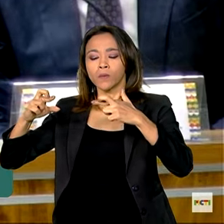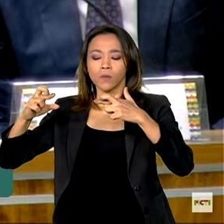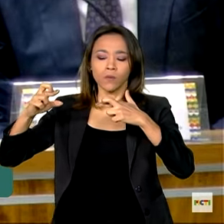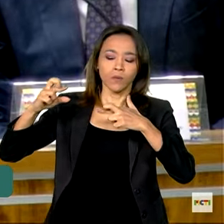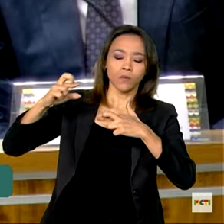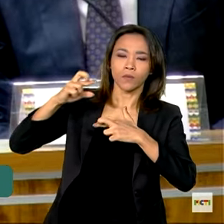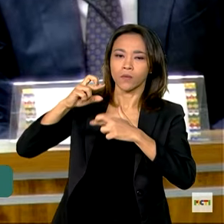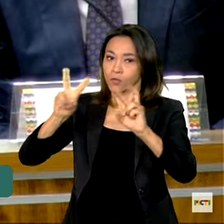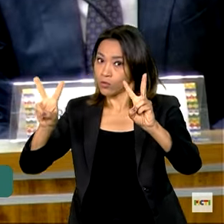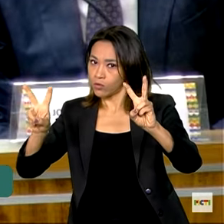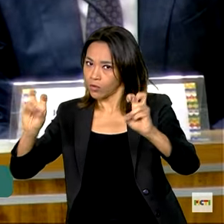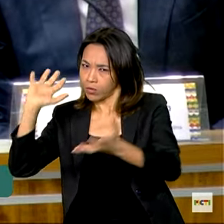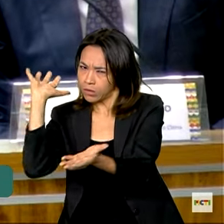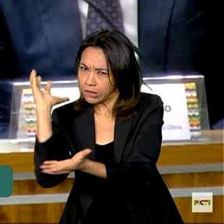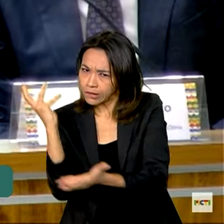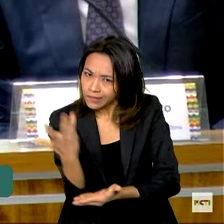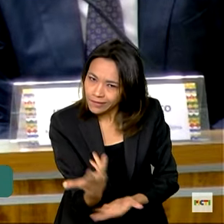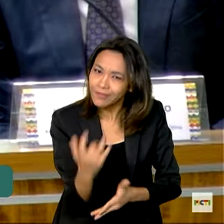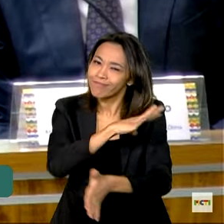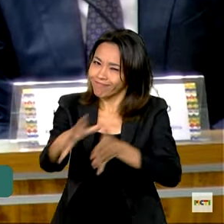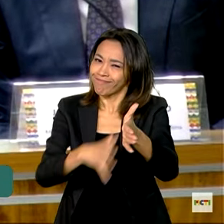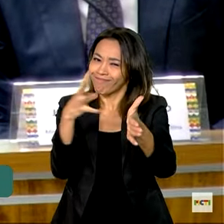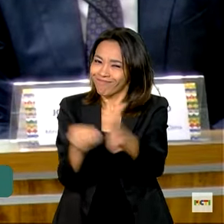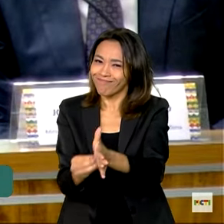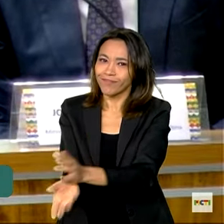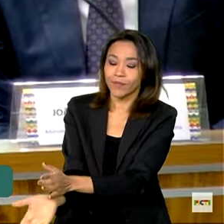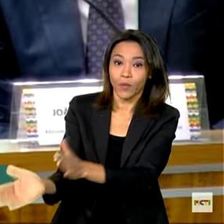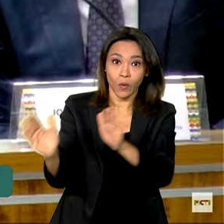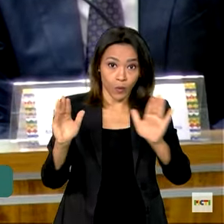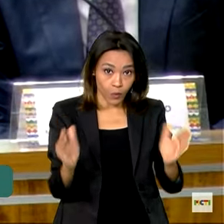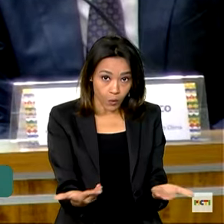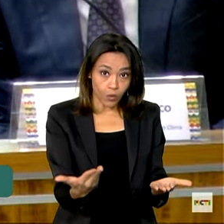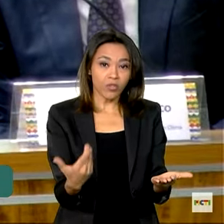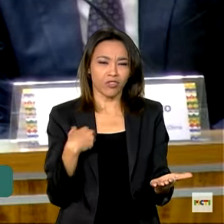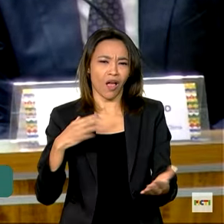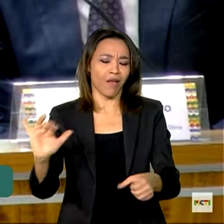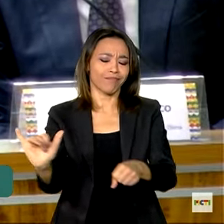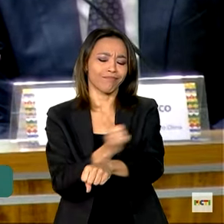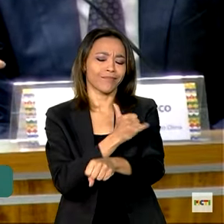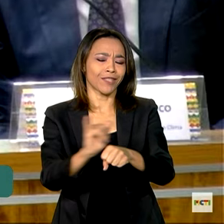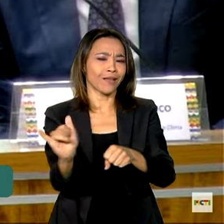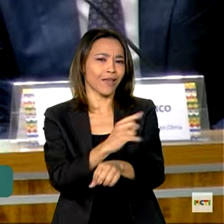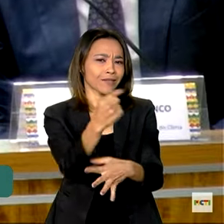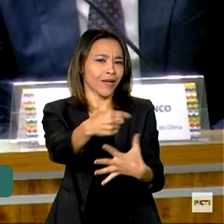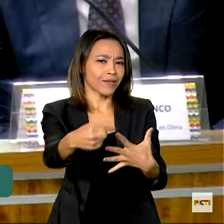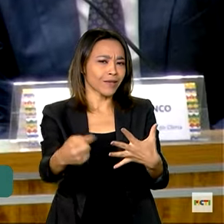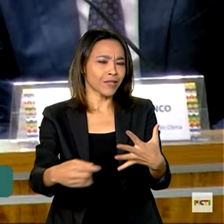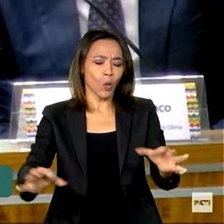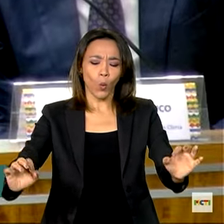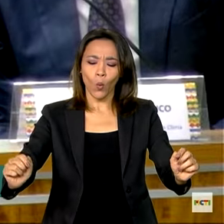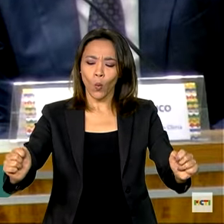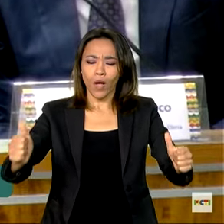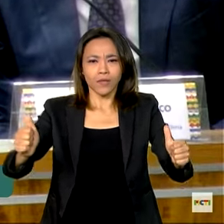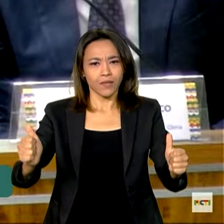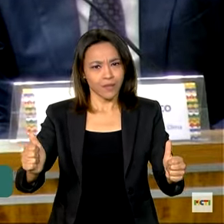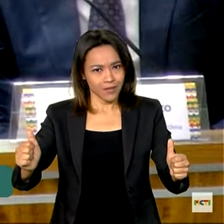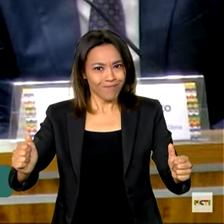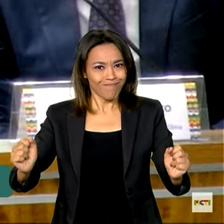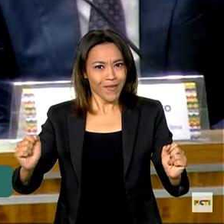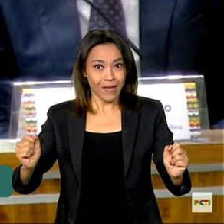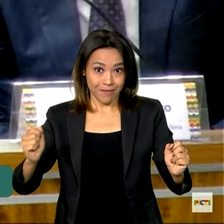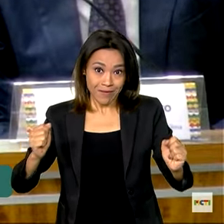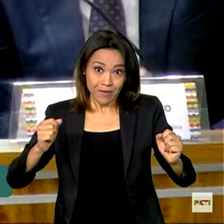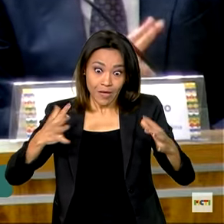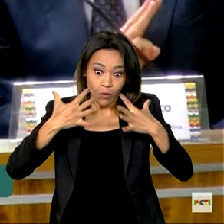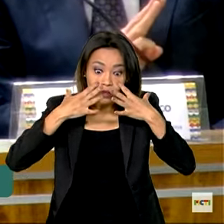em tempo real na Amazônia. Hoje, nós estamos com essas ferramentas já para quase todos os biomas, não